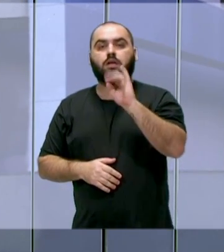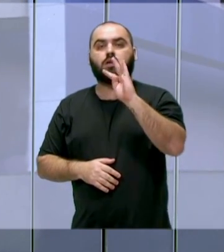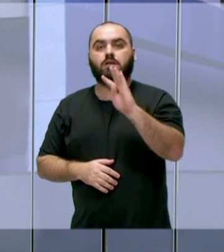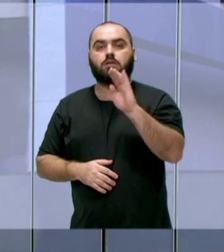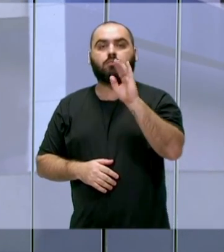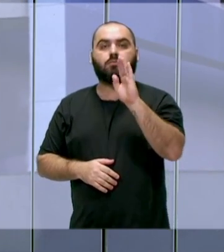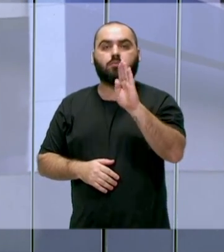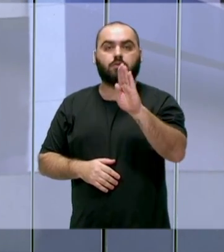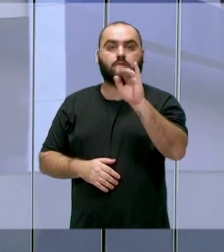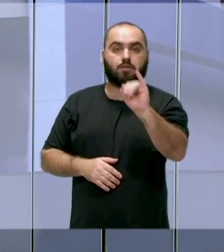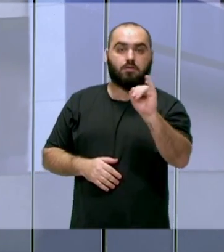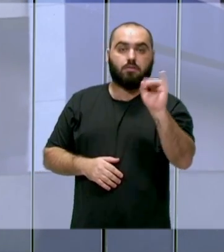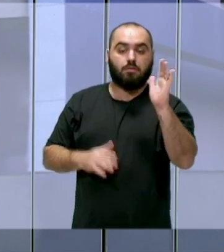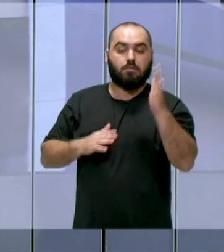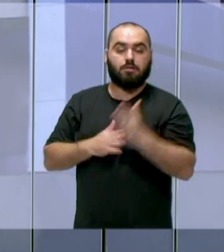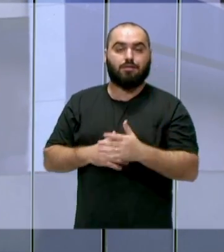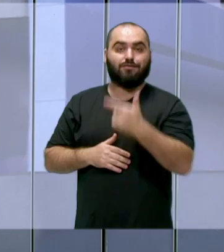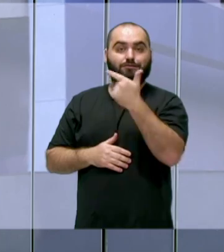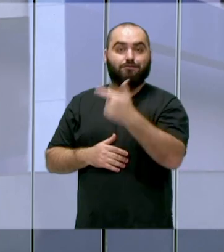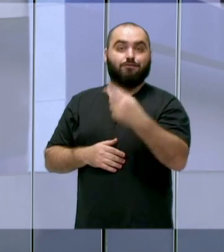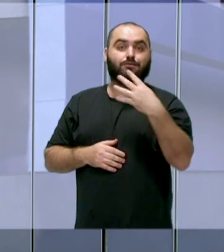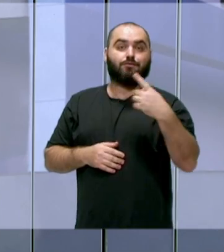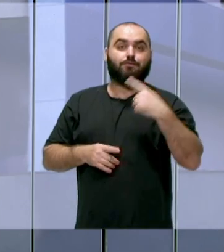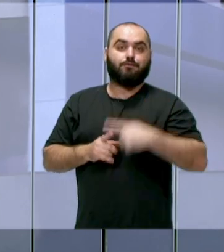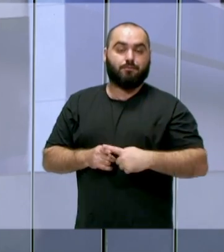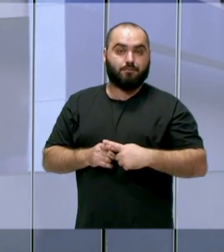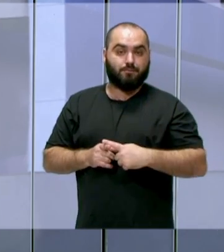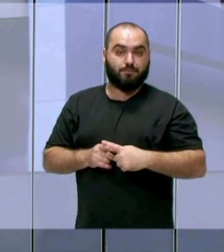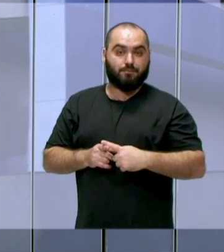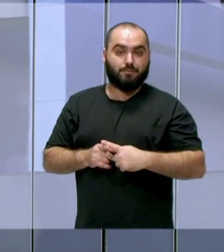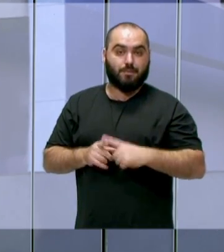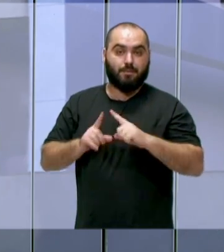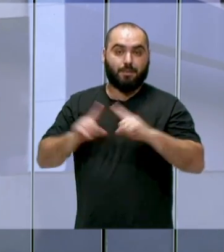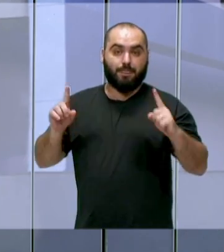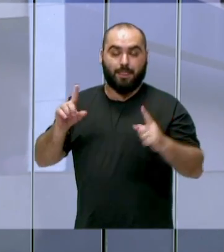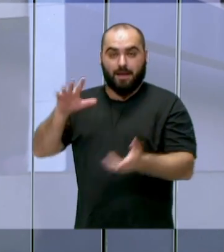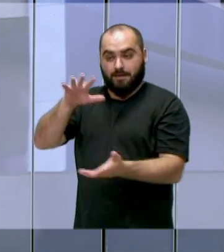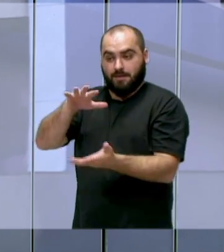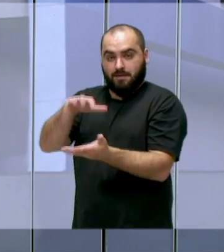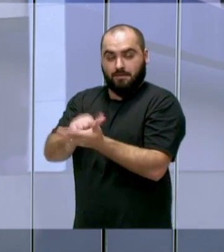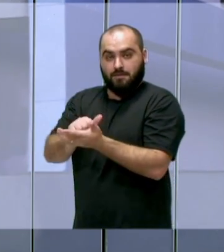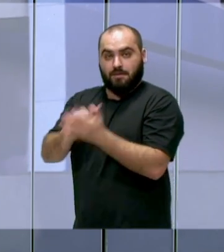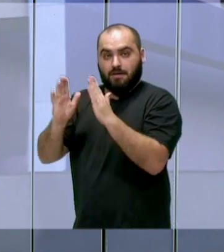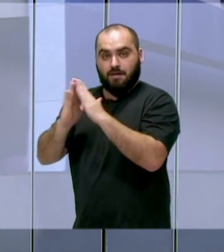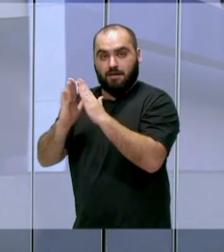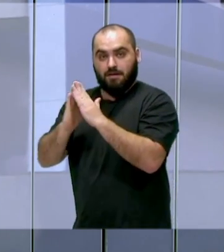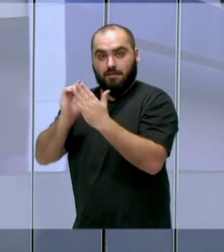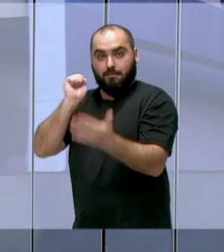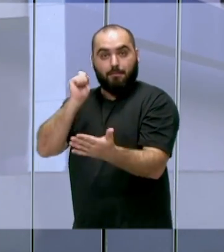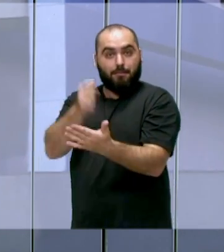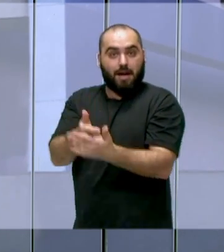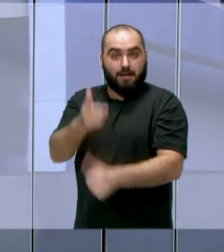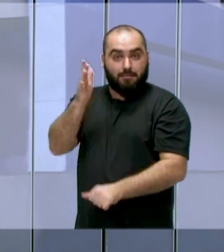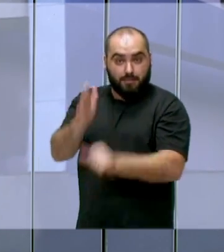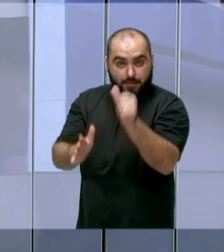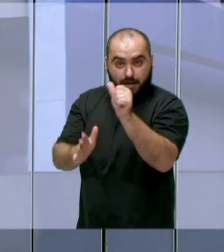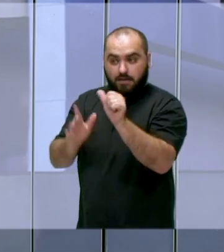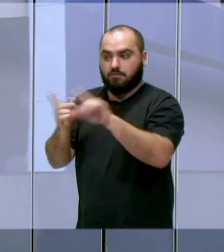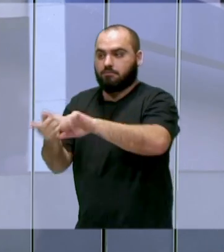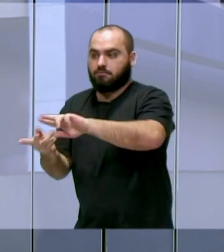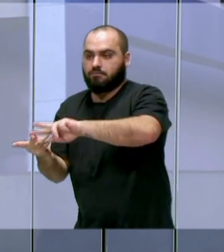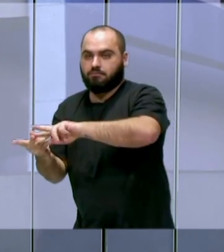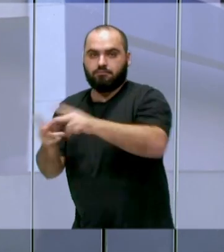parcelado em até 24 vezes, porém, a escritura do imóvel mediante o pagamento da primeira parcela,